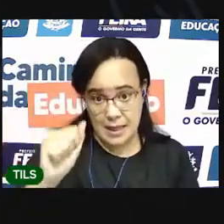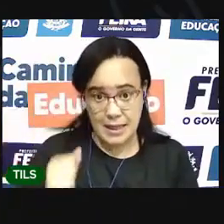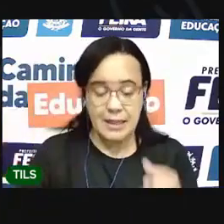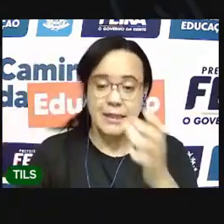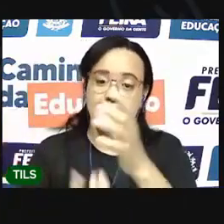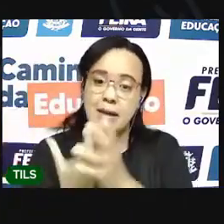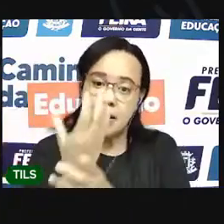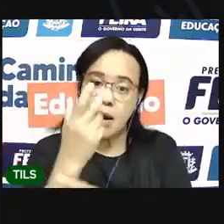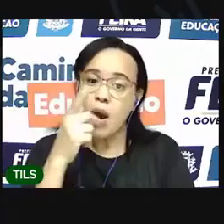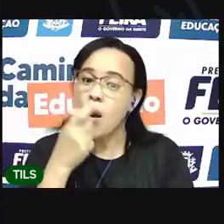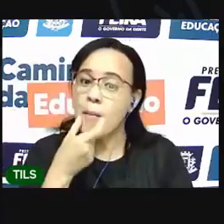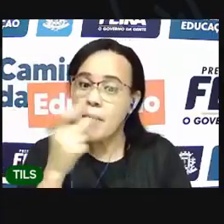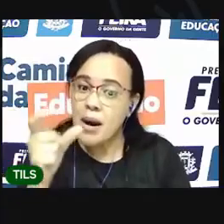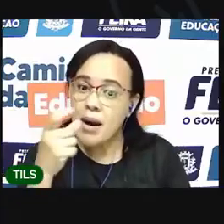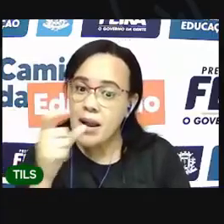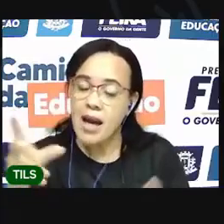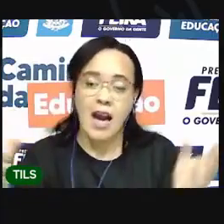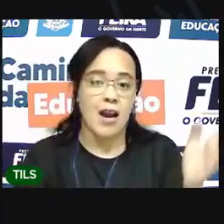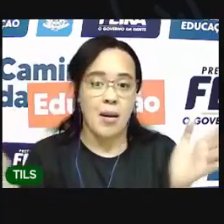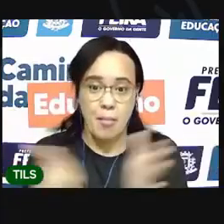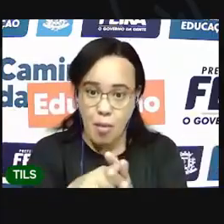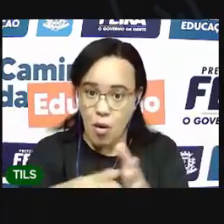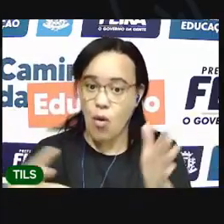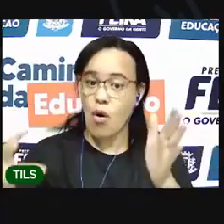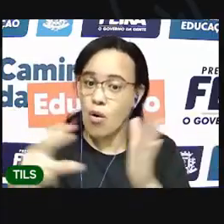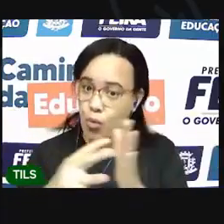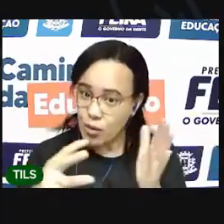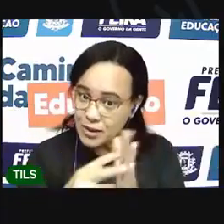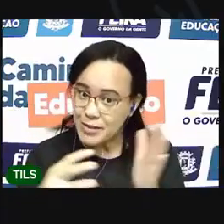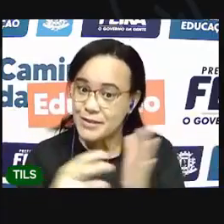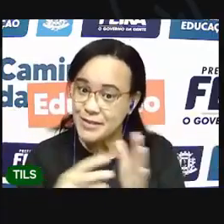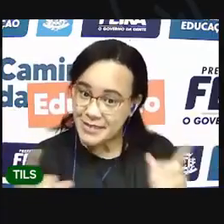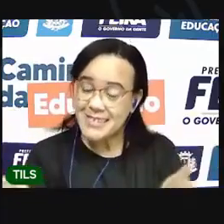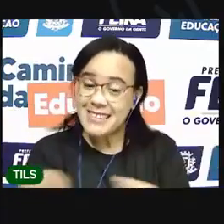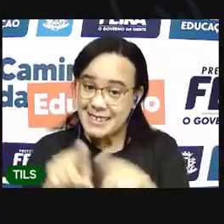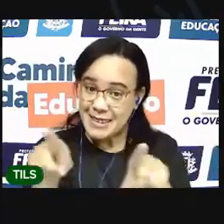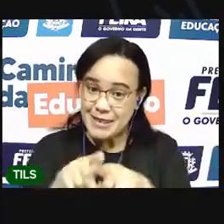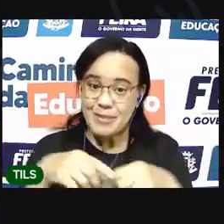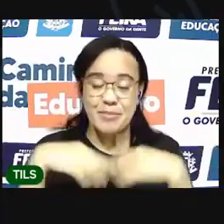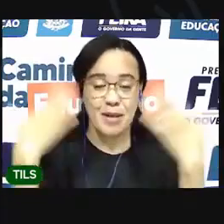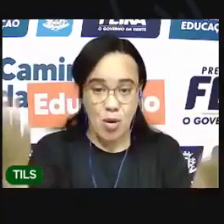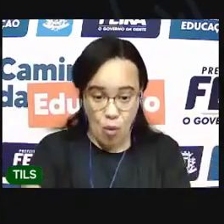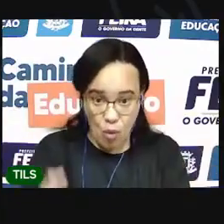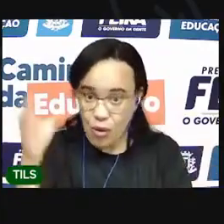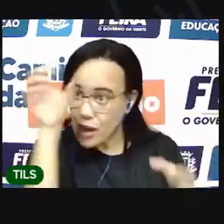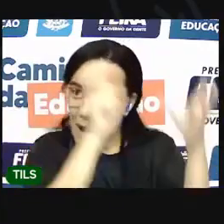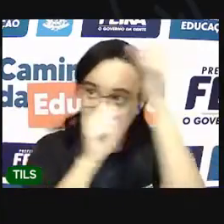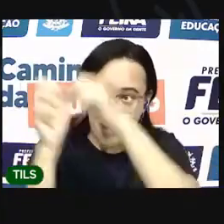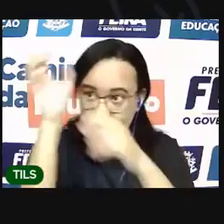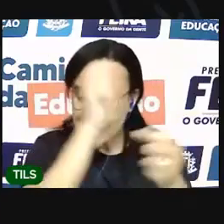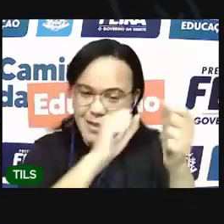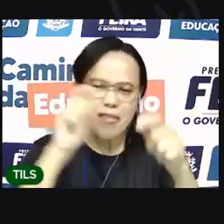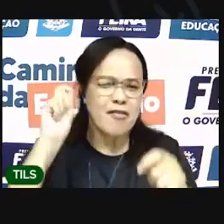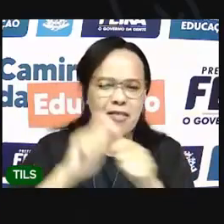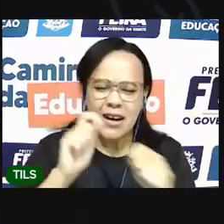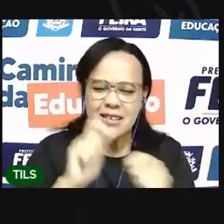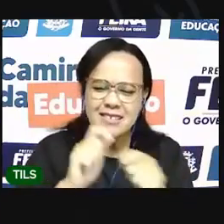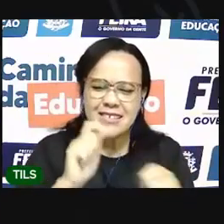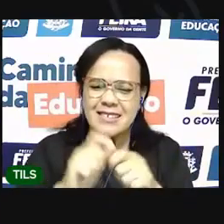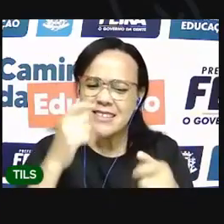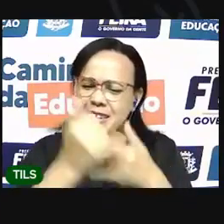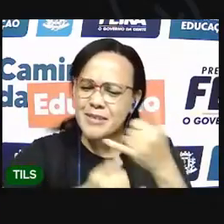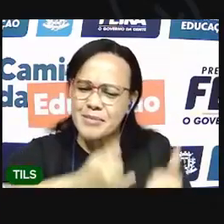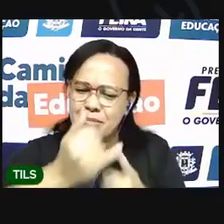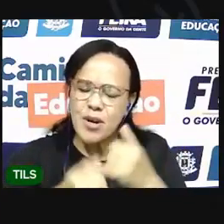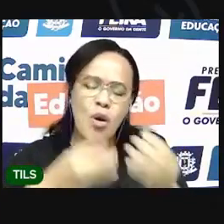indígena. E a gente aprendeu a confeccionar esse brinquedo. A gente também viu o